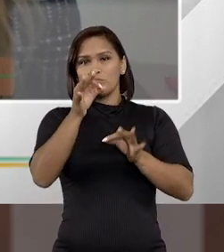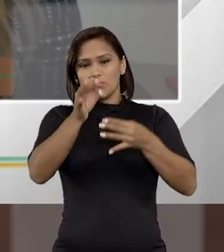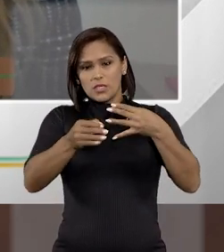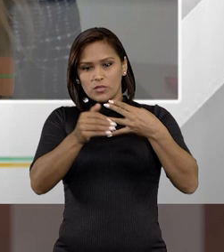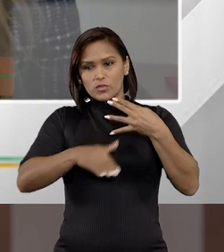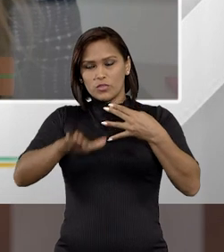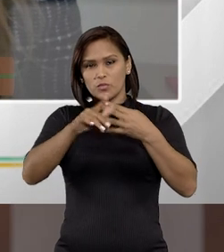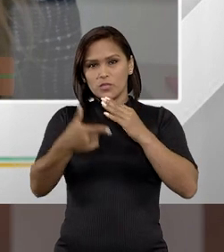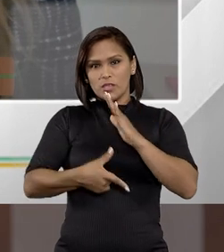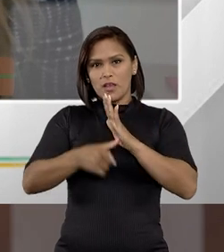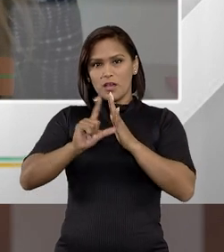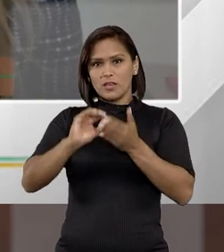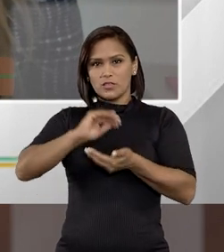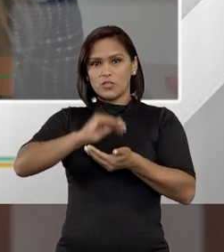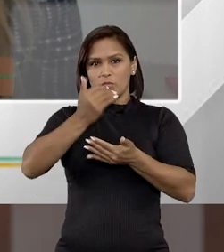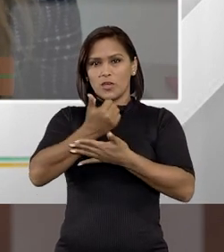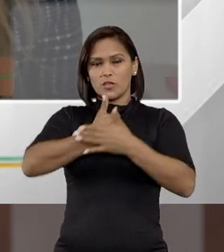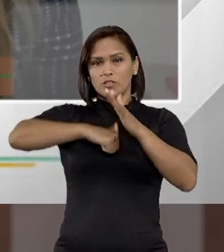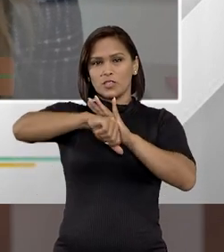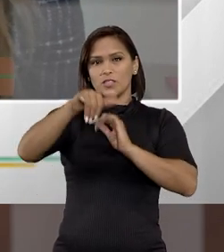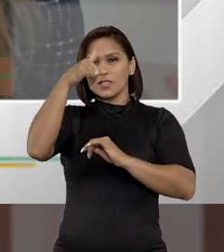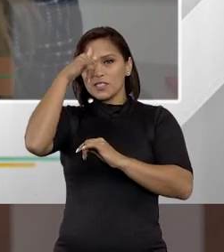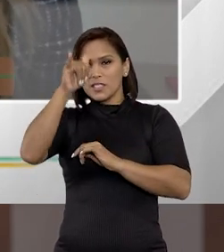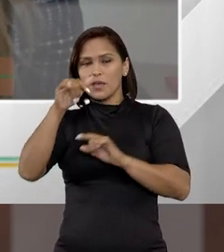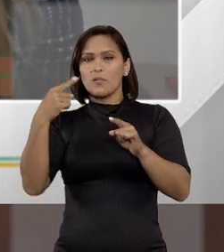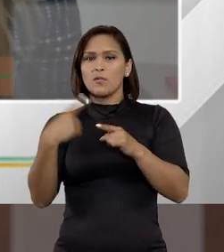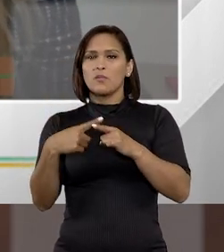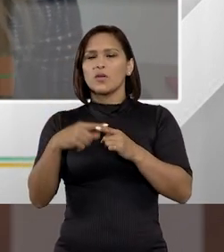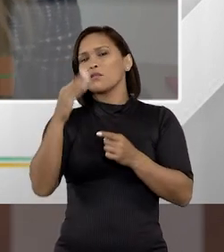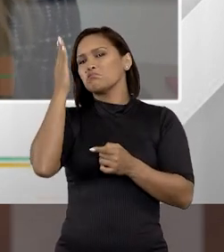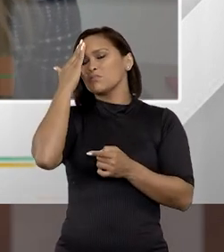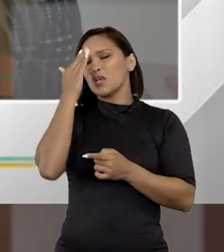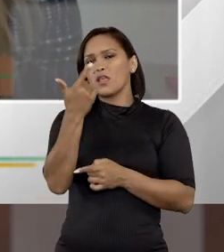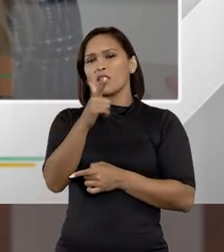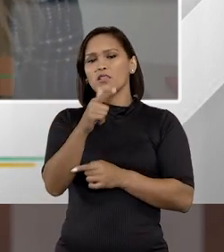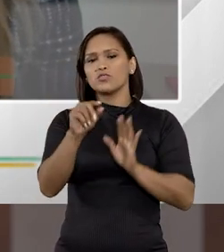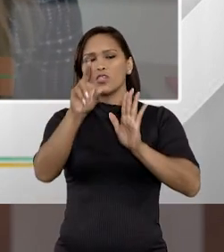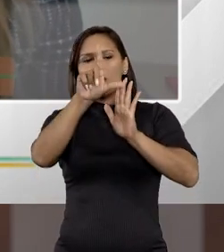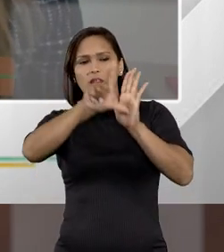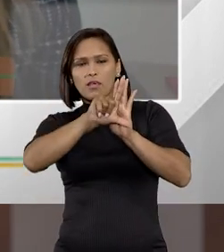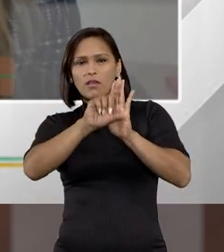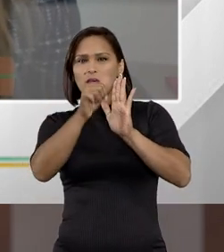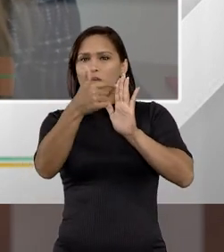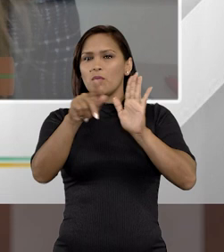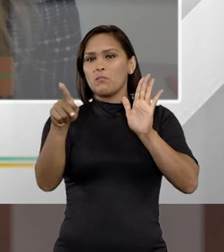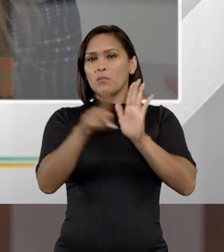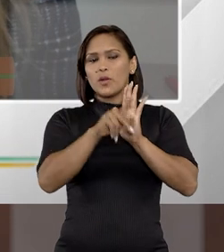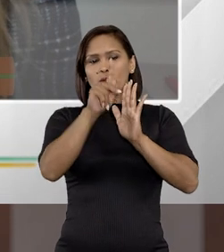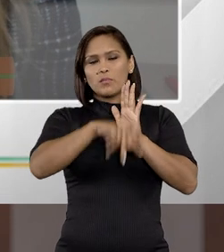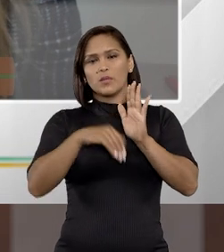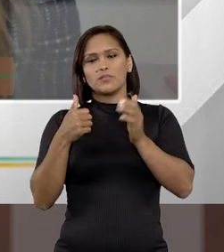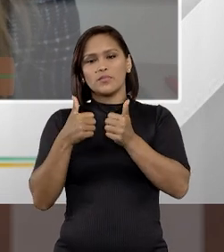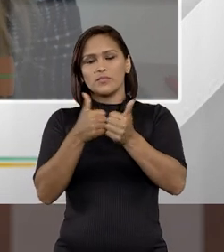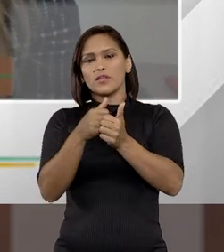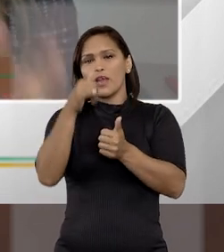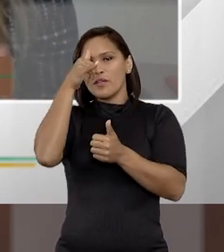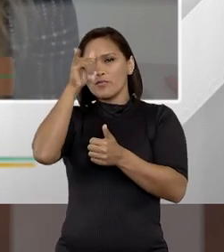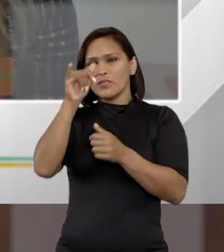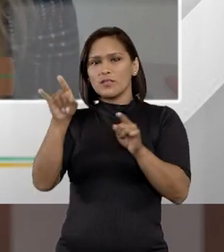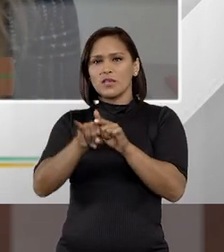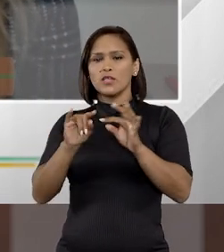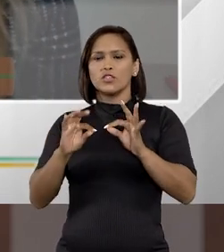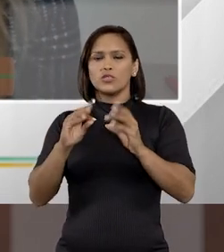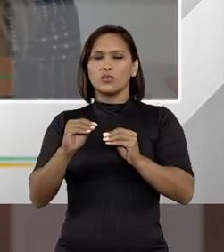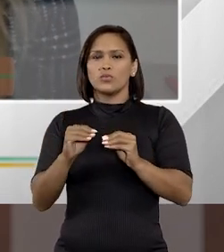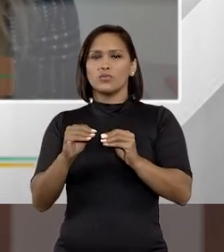jurisprudência antes do pacote anticrime, porque se entendia que não havia requisito legal, então eu não poderia evitar